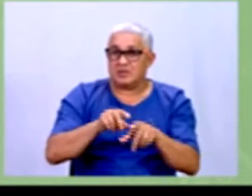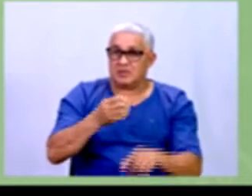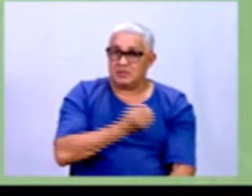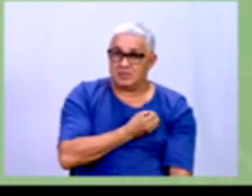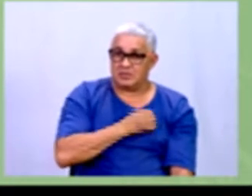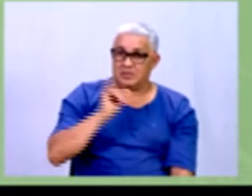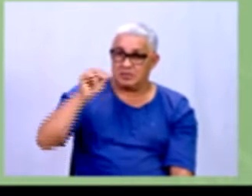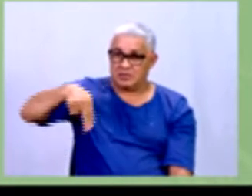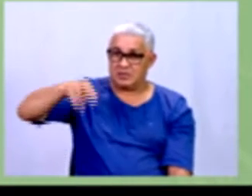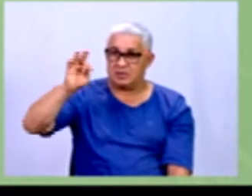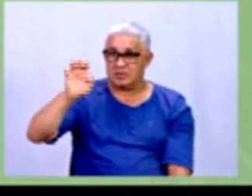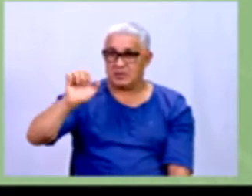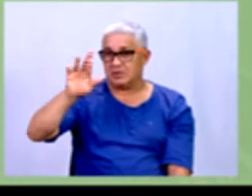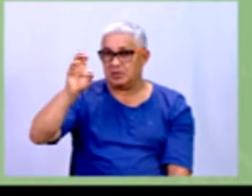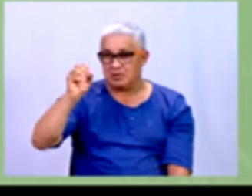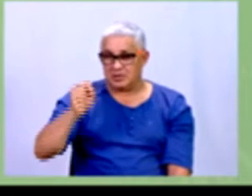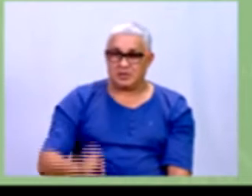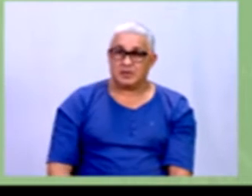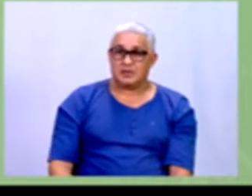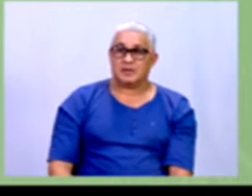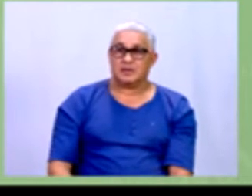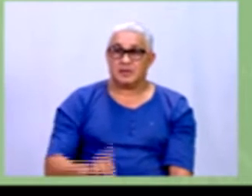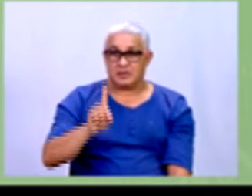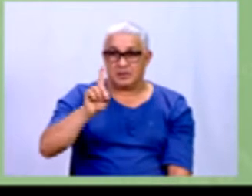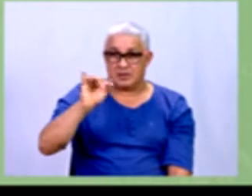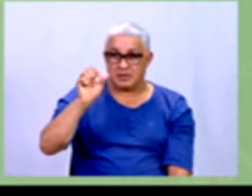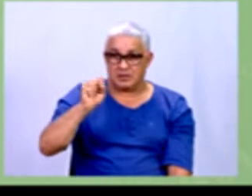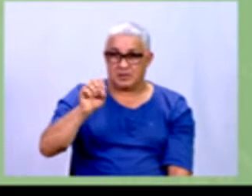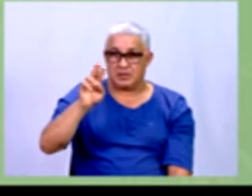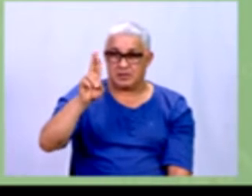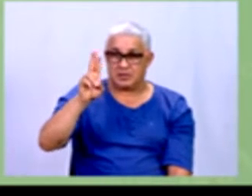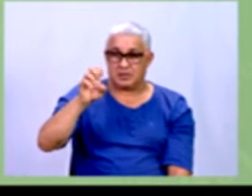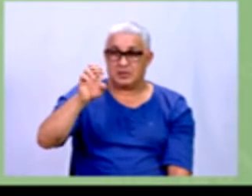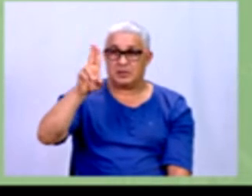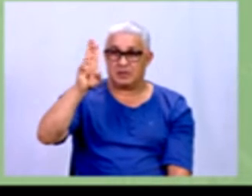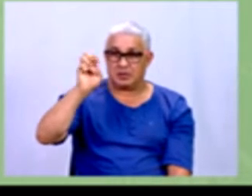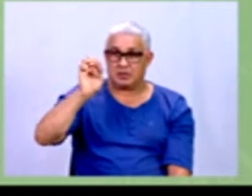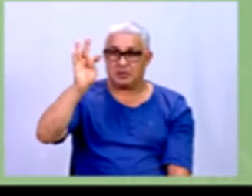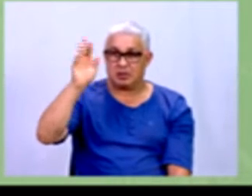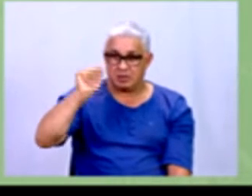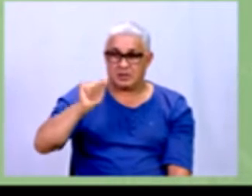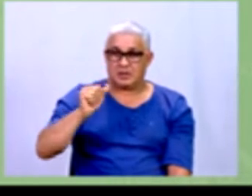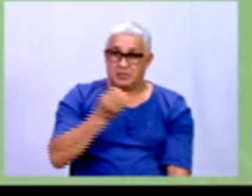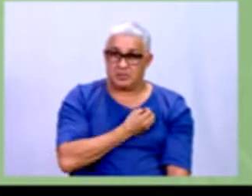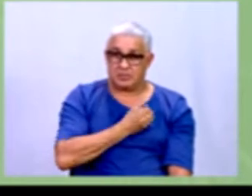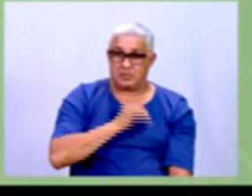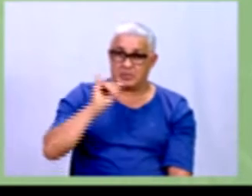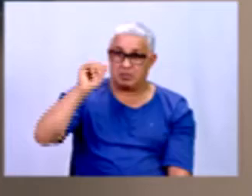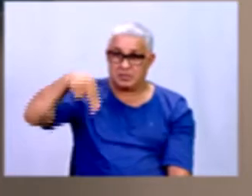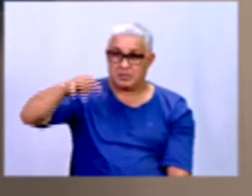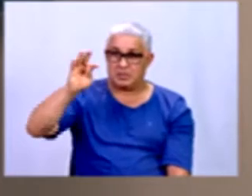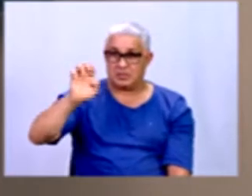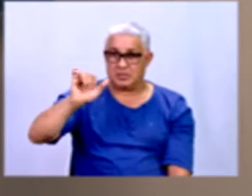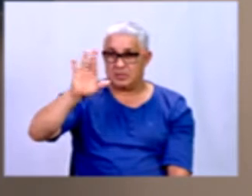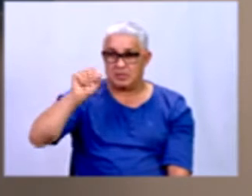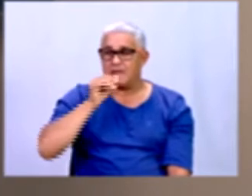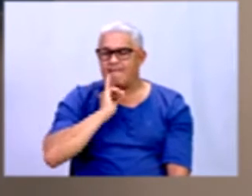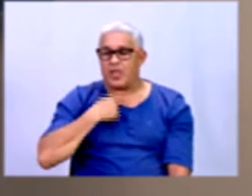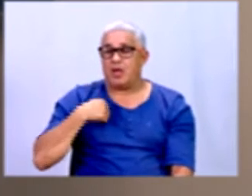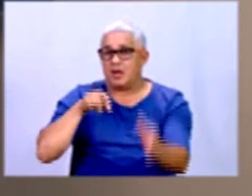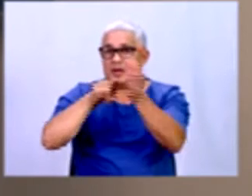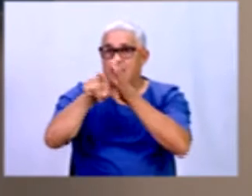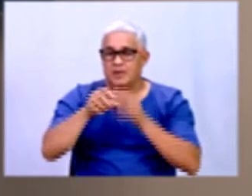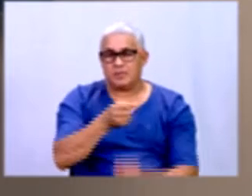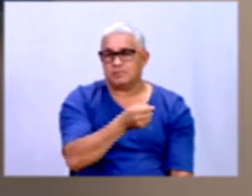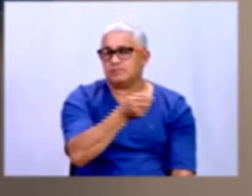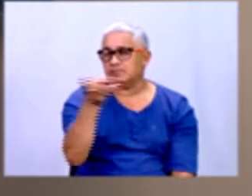A variável quantitativa discreta são números inteiros. Então, quando eu faço a pergunta de quantos, por exemplo,